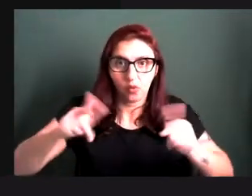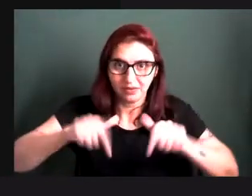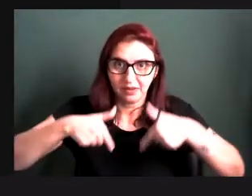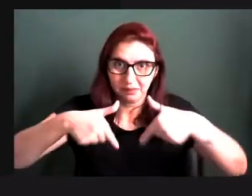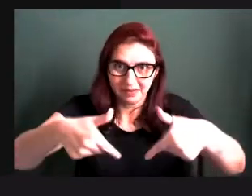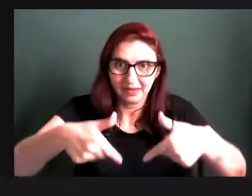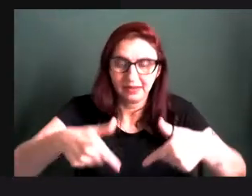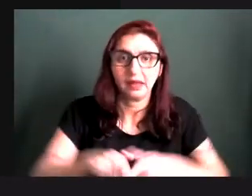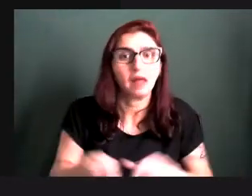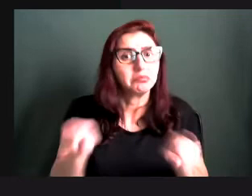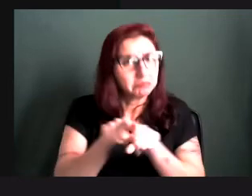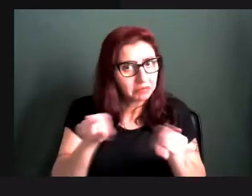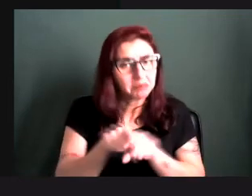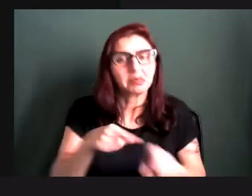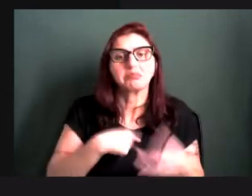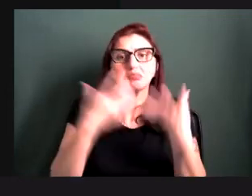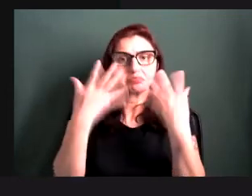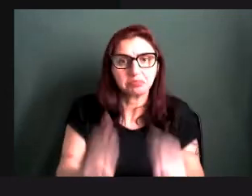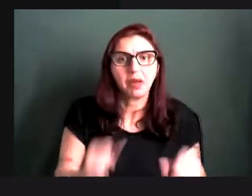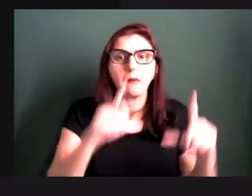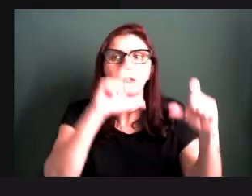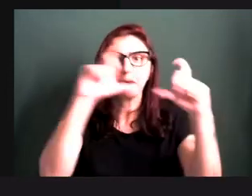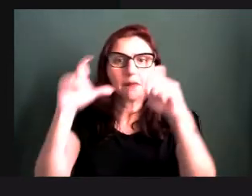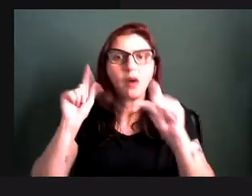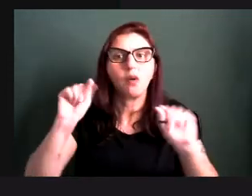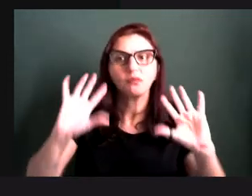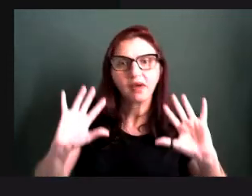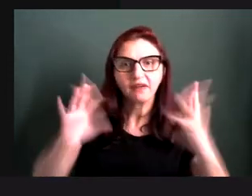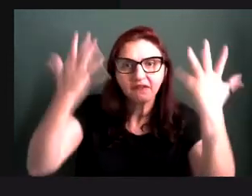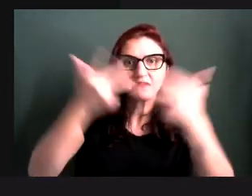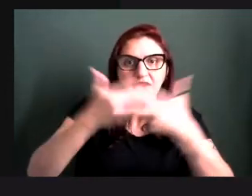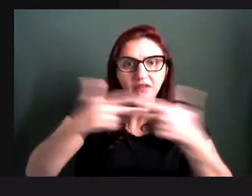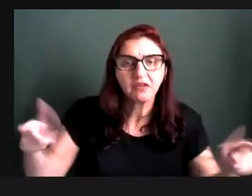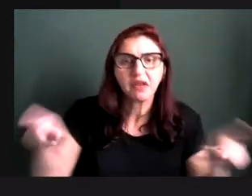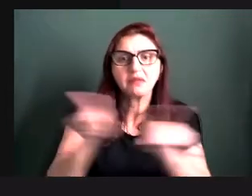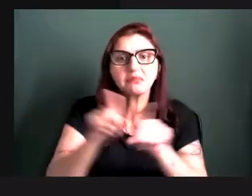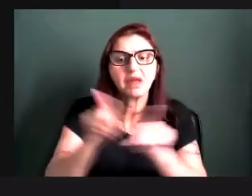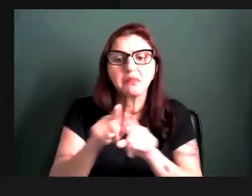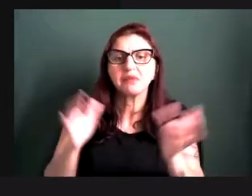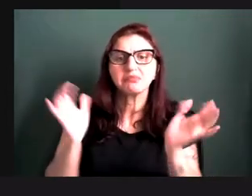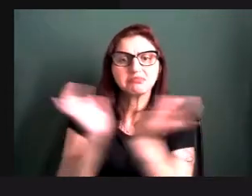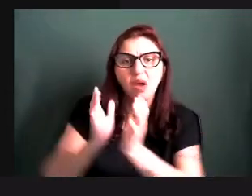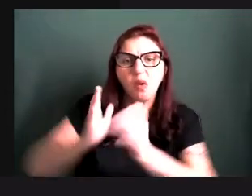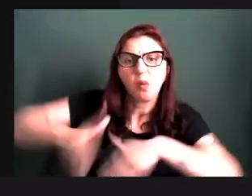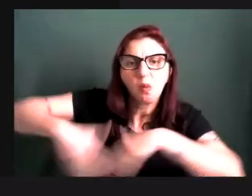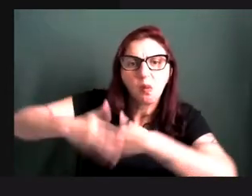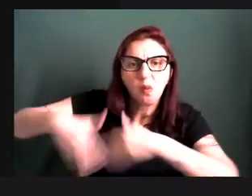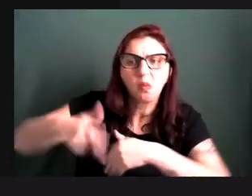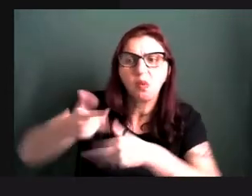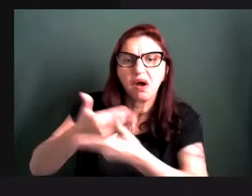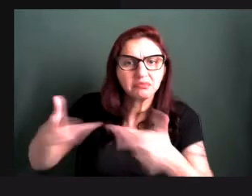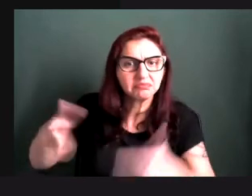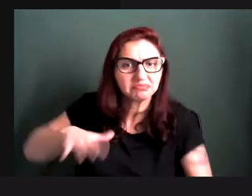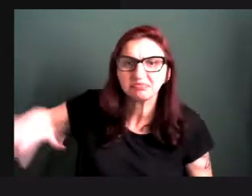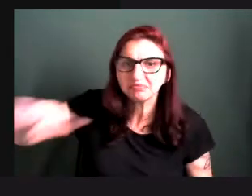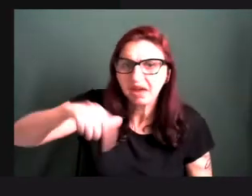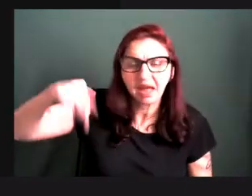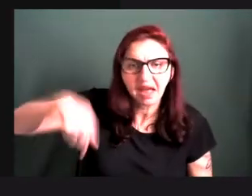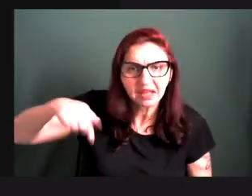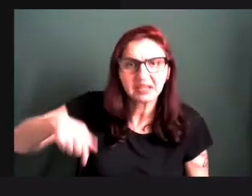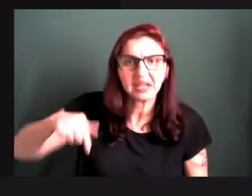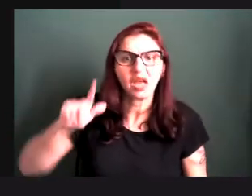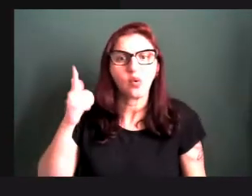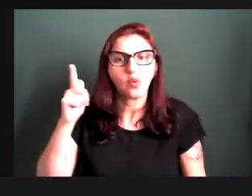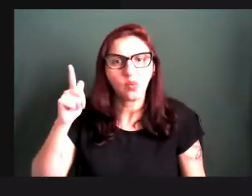fotografo espetáculos, atividades nas quebradas, em Cubatão, aqui no Guarujá,